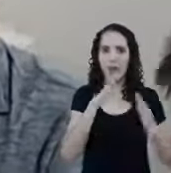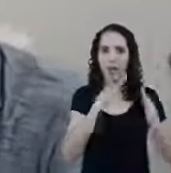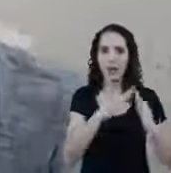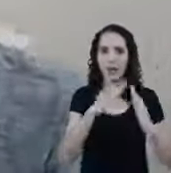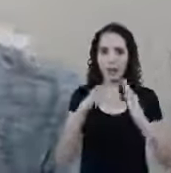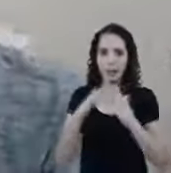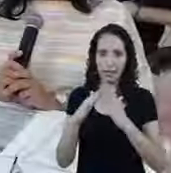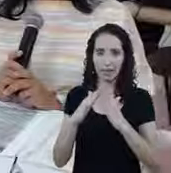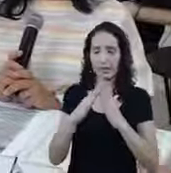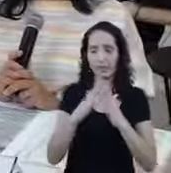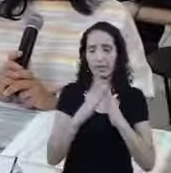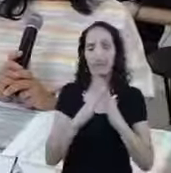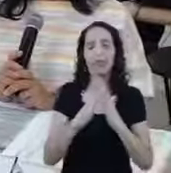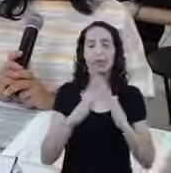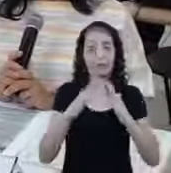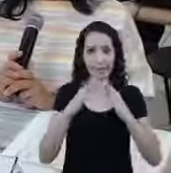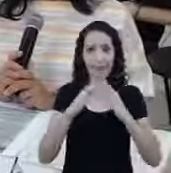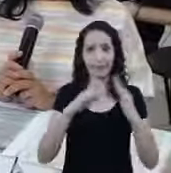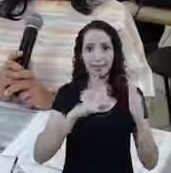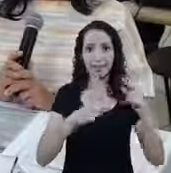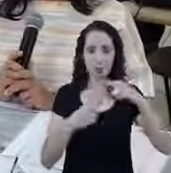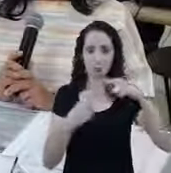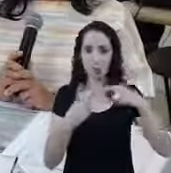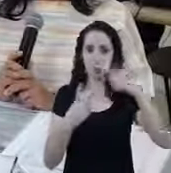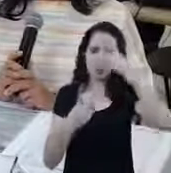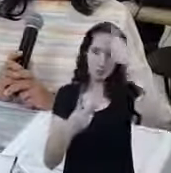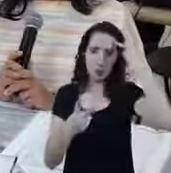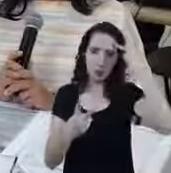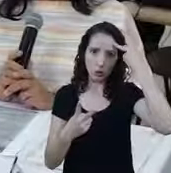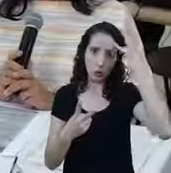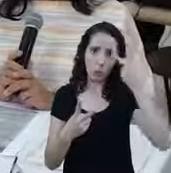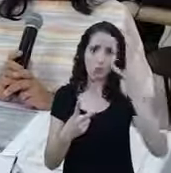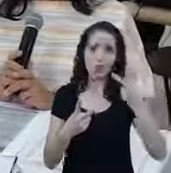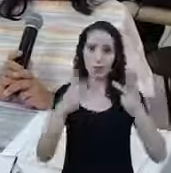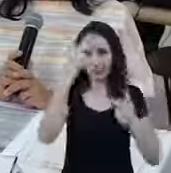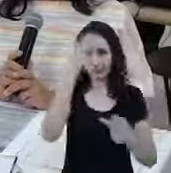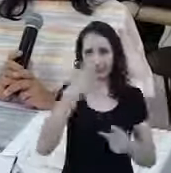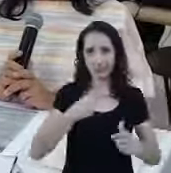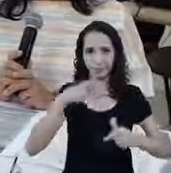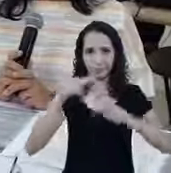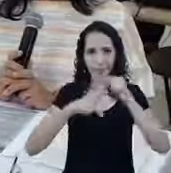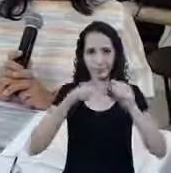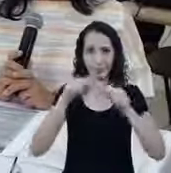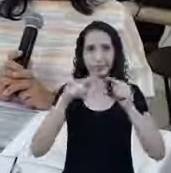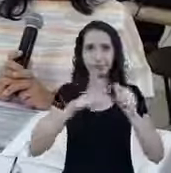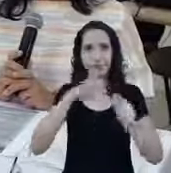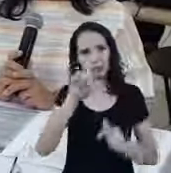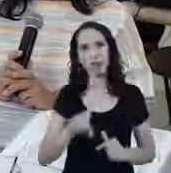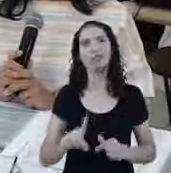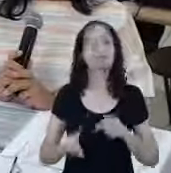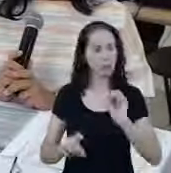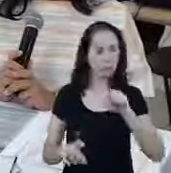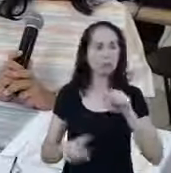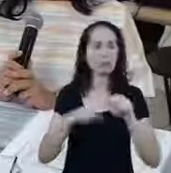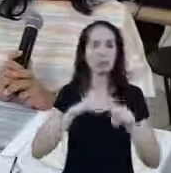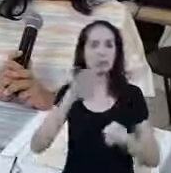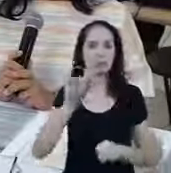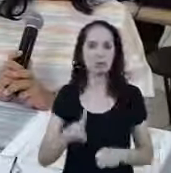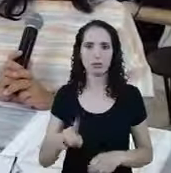direito às duas? Sim Desde que se enquadre nos outros requisitos Da renda pode Sem problema nenhum 600 reais cada um 1.200 reais no total